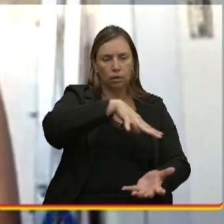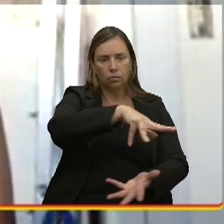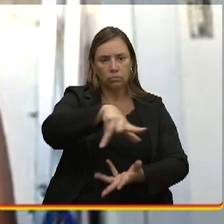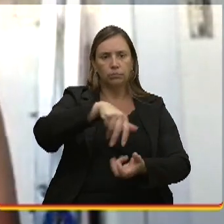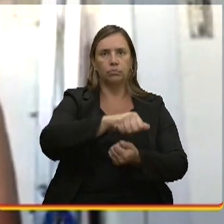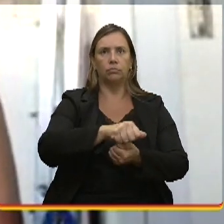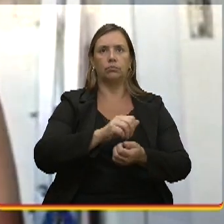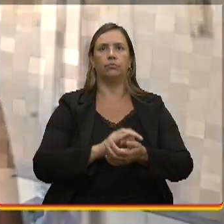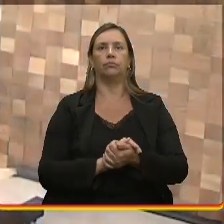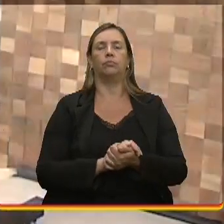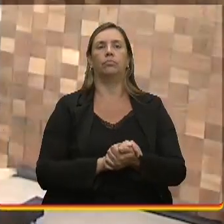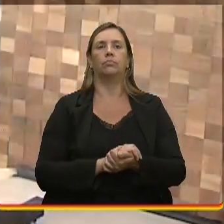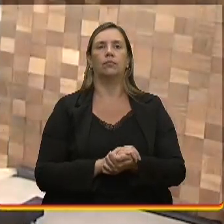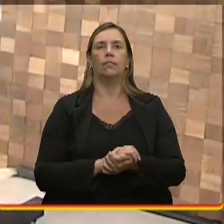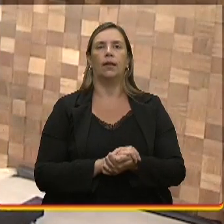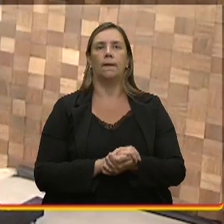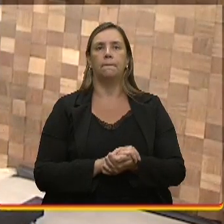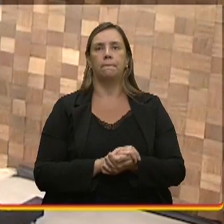também.